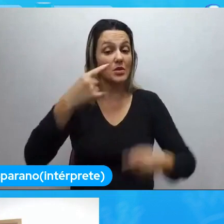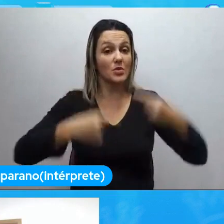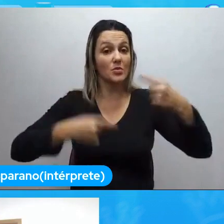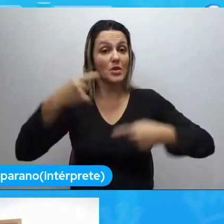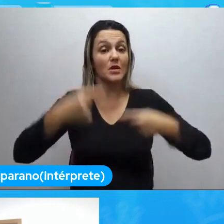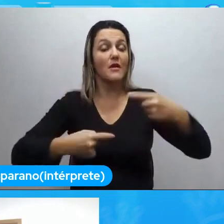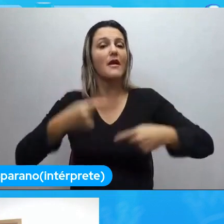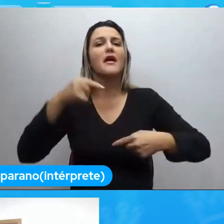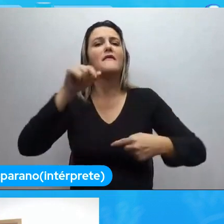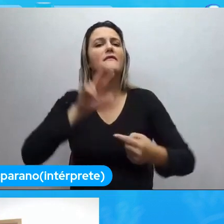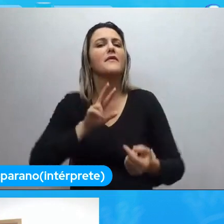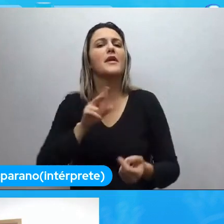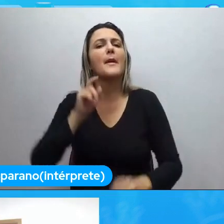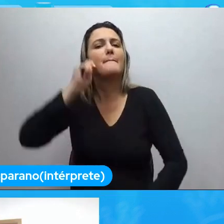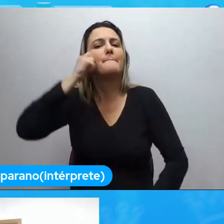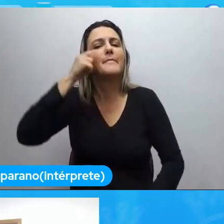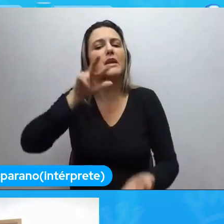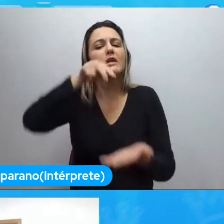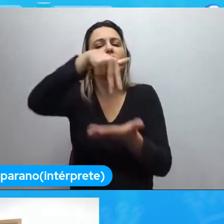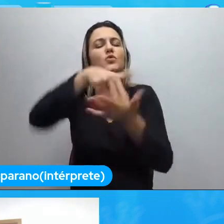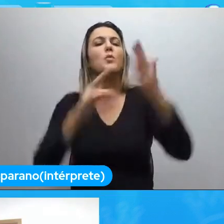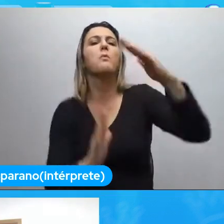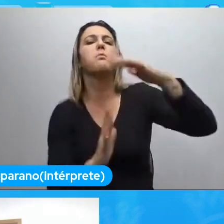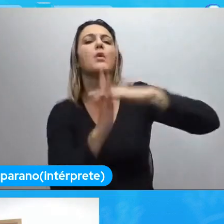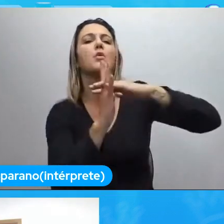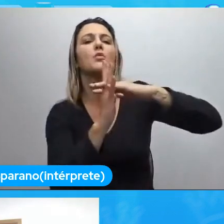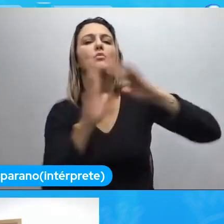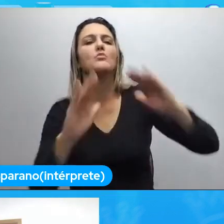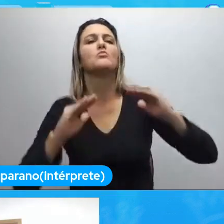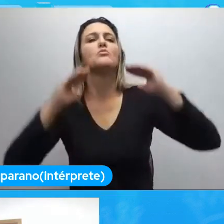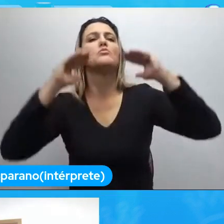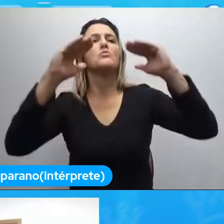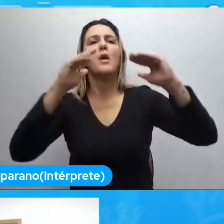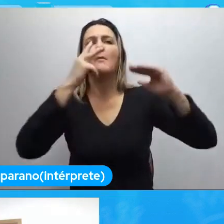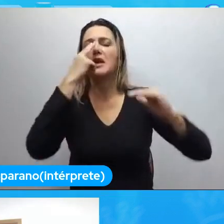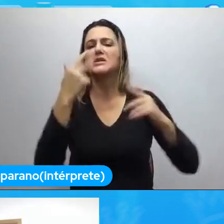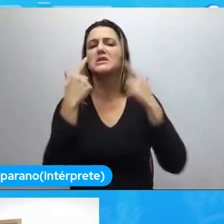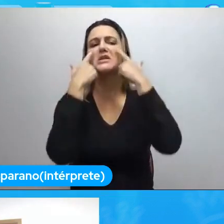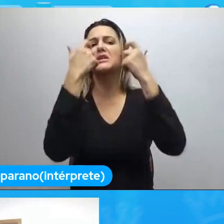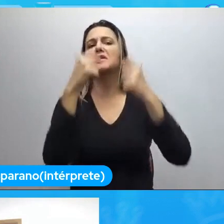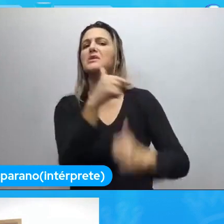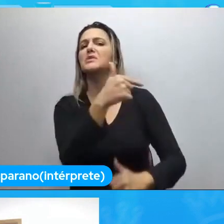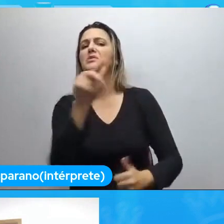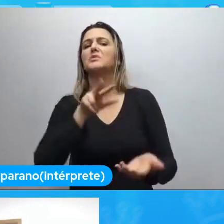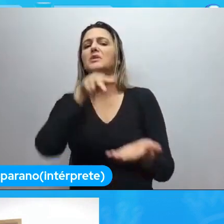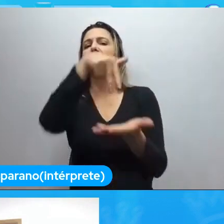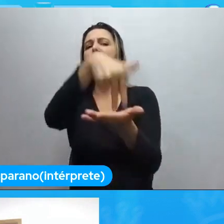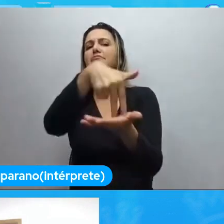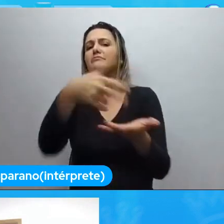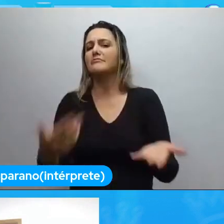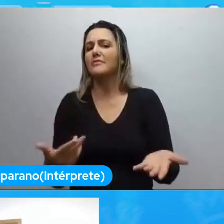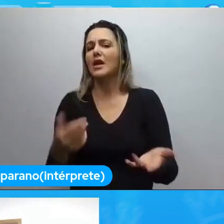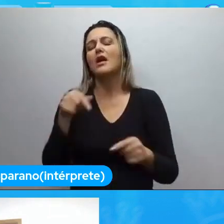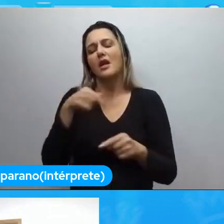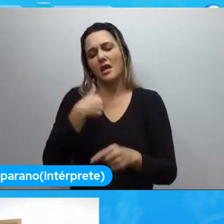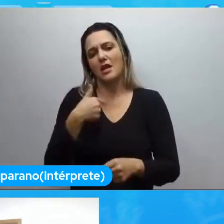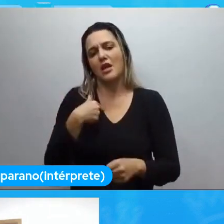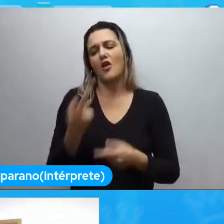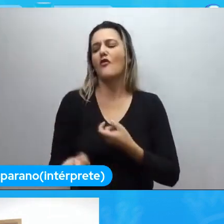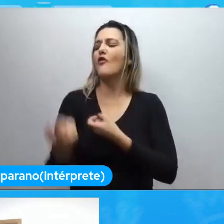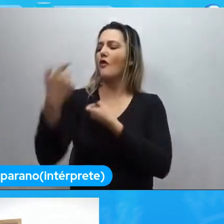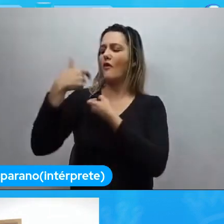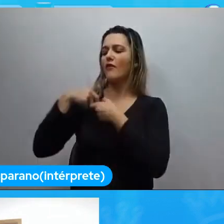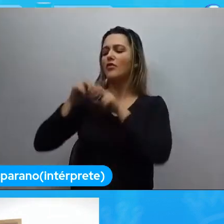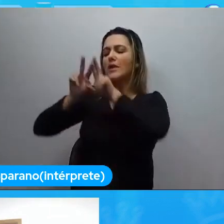topo que não era interessante ele estar lá. E aí, eu sempre penso sobre... Eu vou voltar para aquilo que eu disse